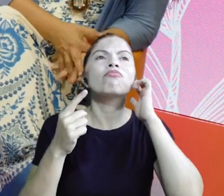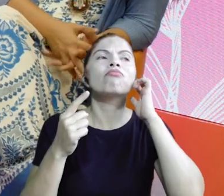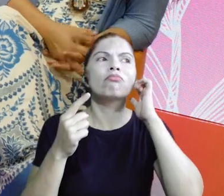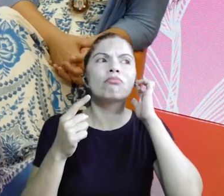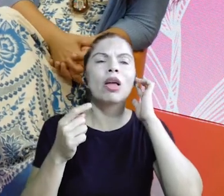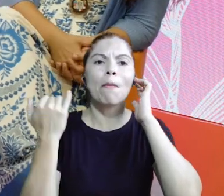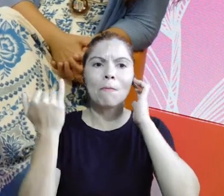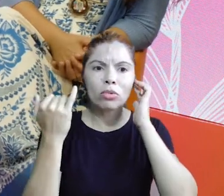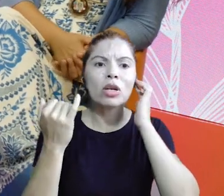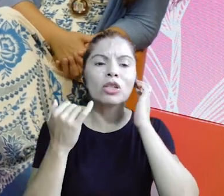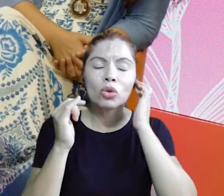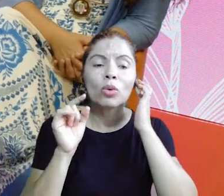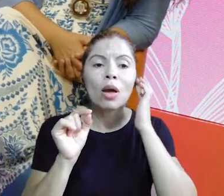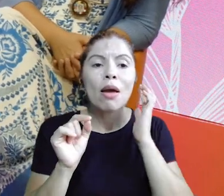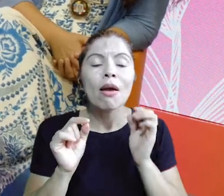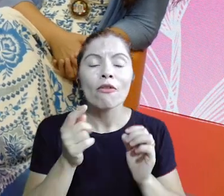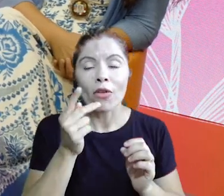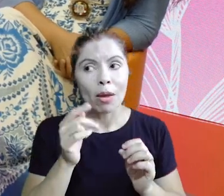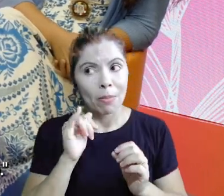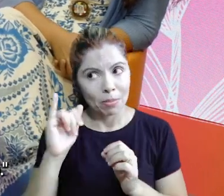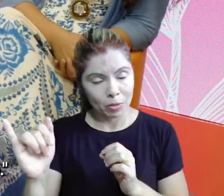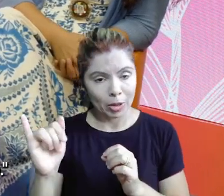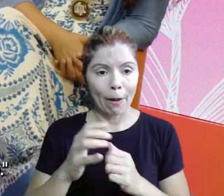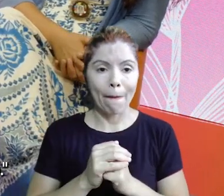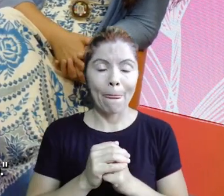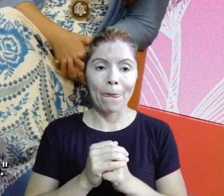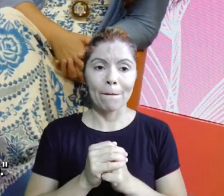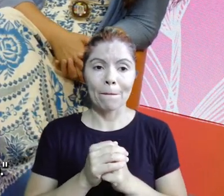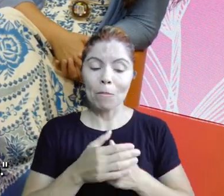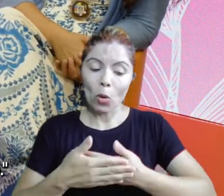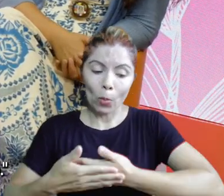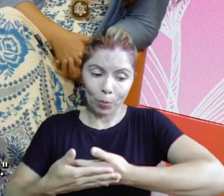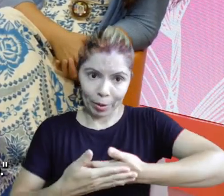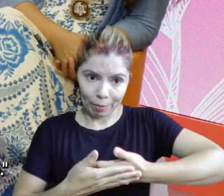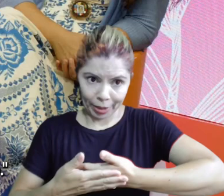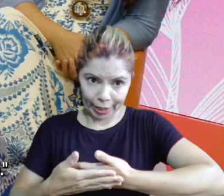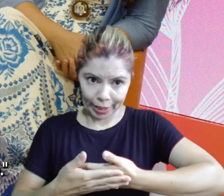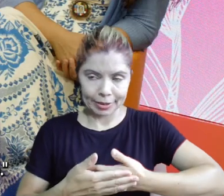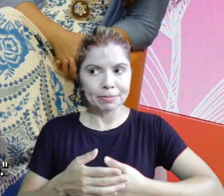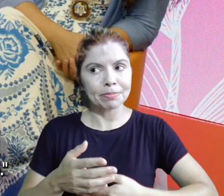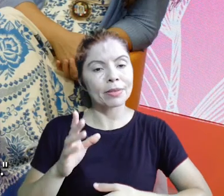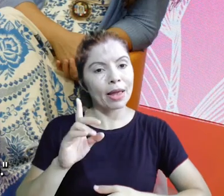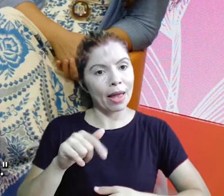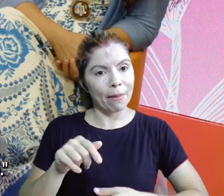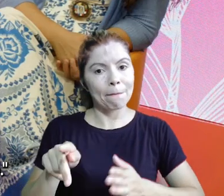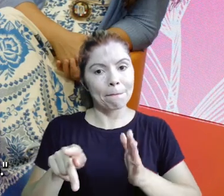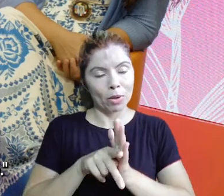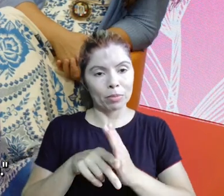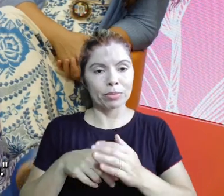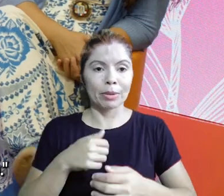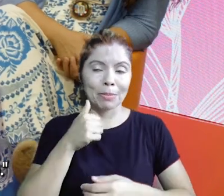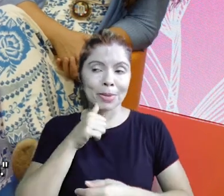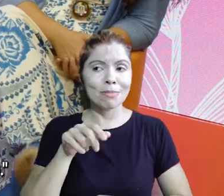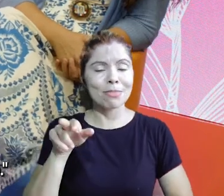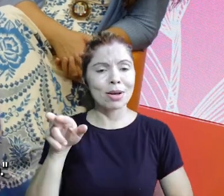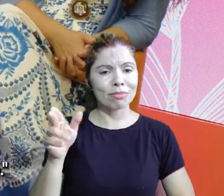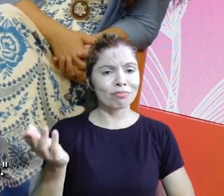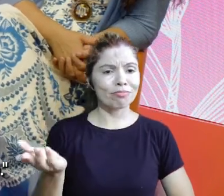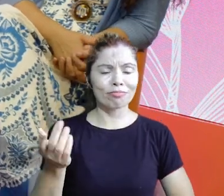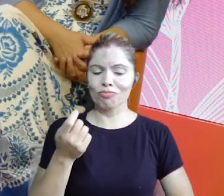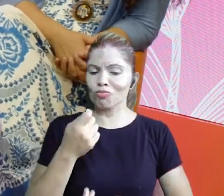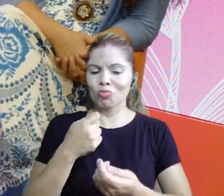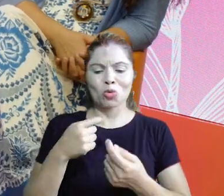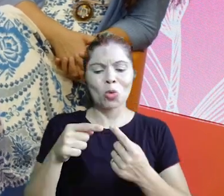saia, eu acho importante a gente reconhecer isso, eu falei assim, o bebê, o negócio da minha irmã, não é o meu